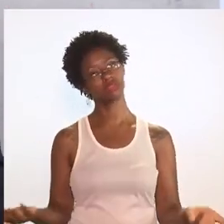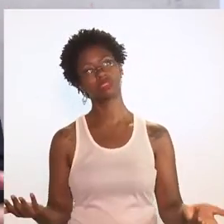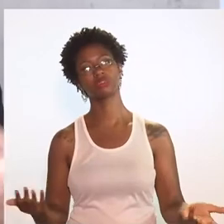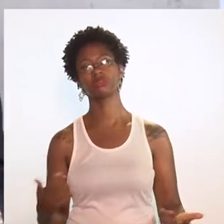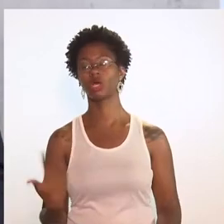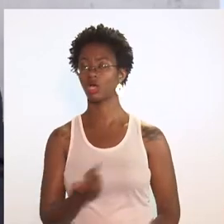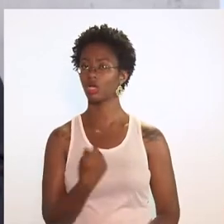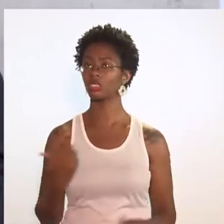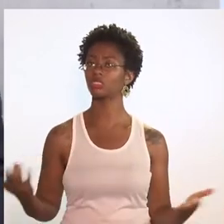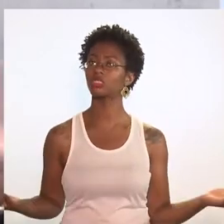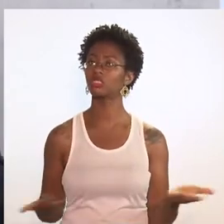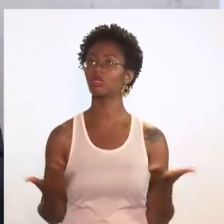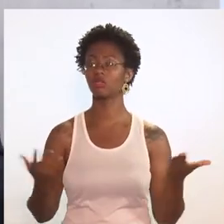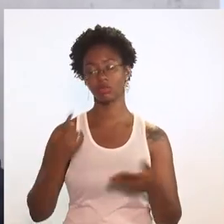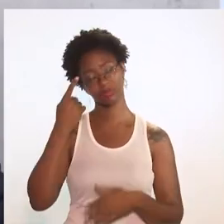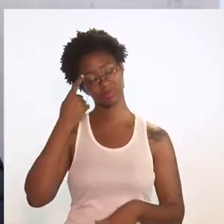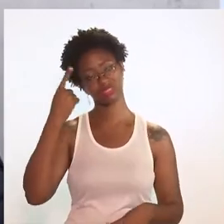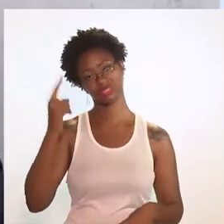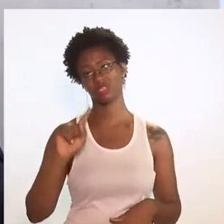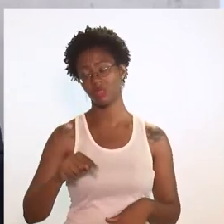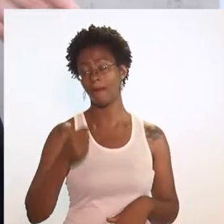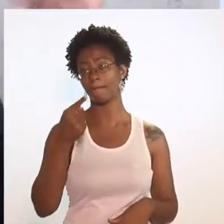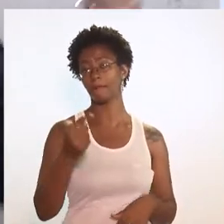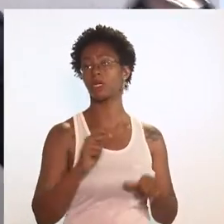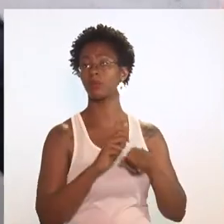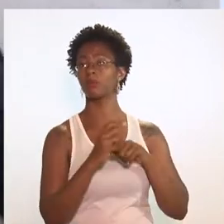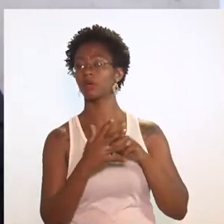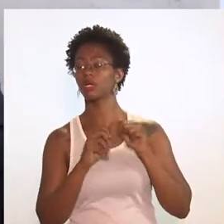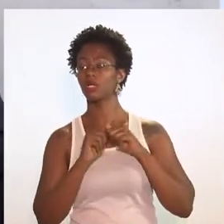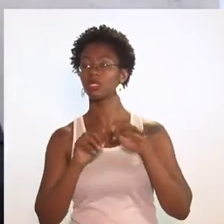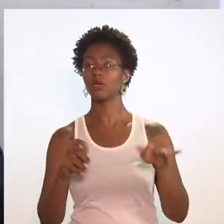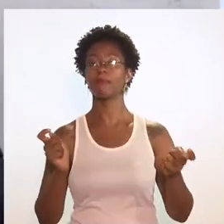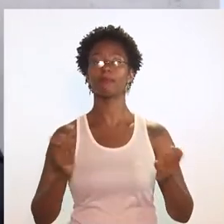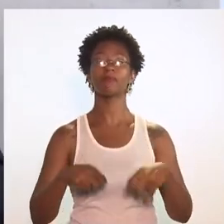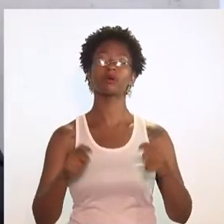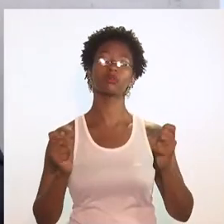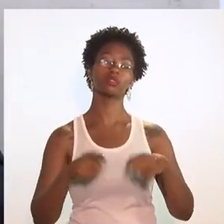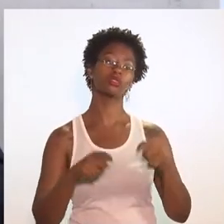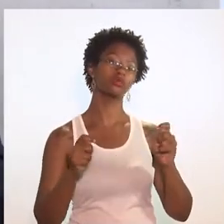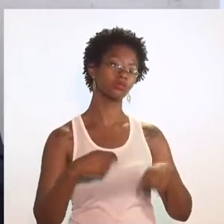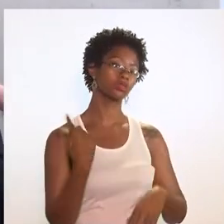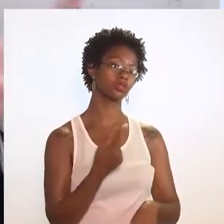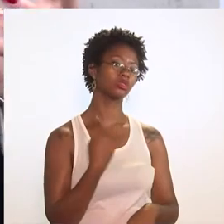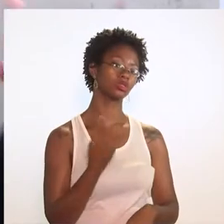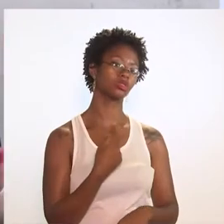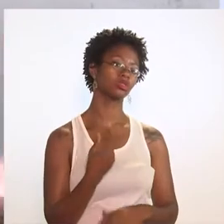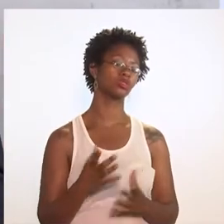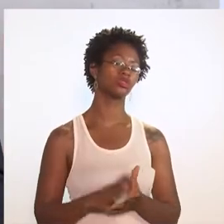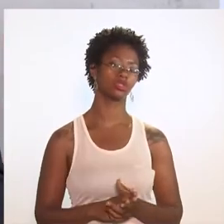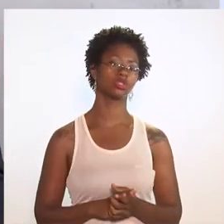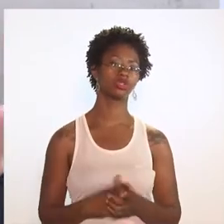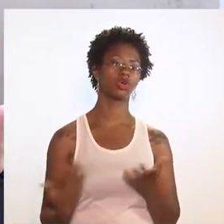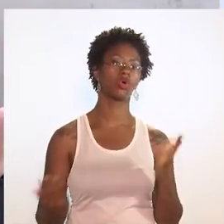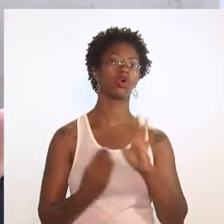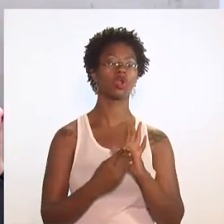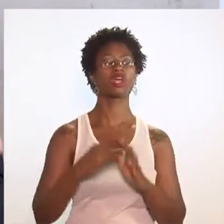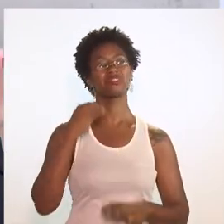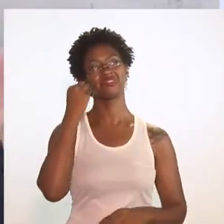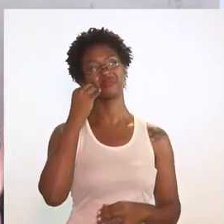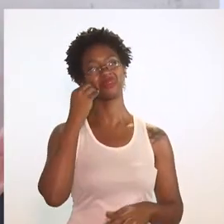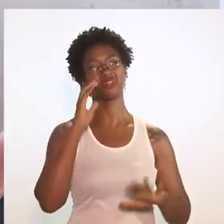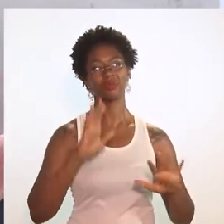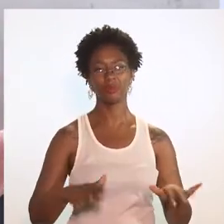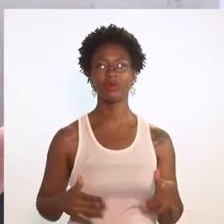e melhor, e nada melhor do que a gente, nesse momento, pensar no pós-pandemia como uma possibilidade da gente colocar essa